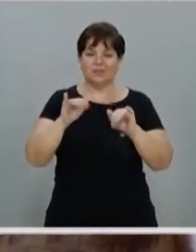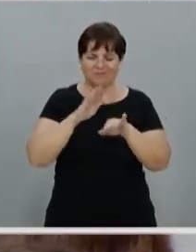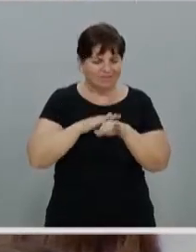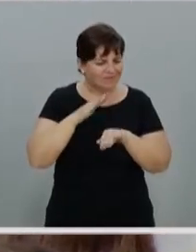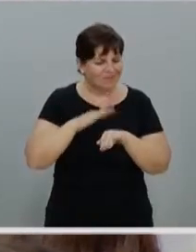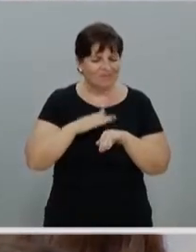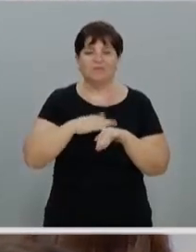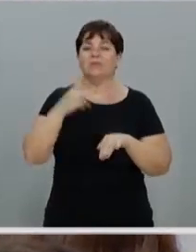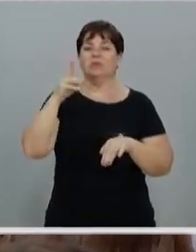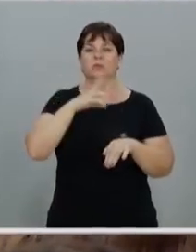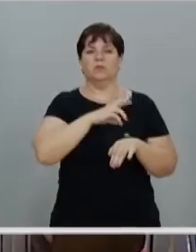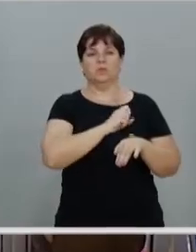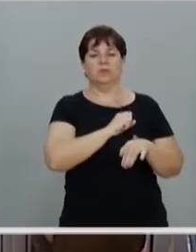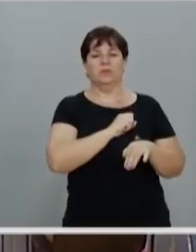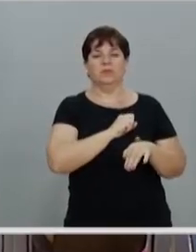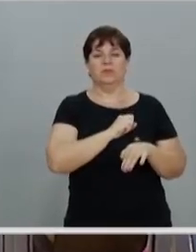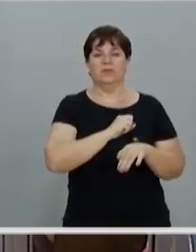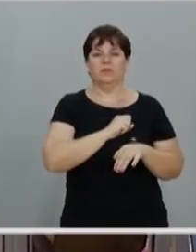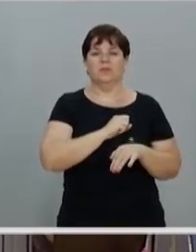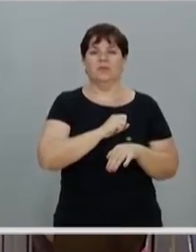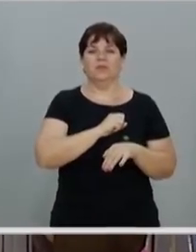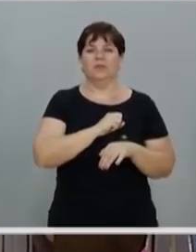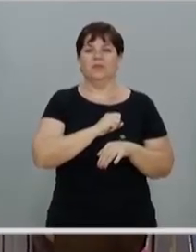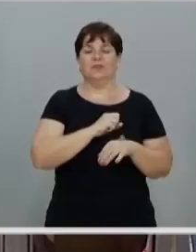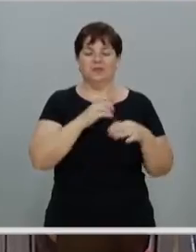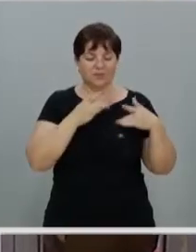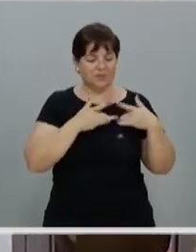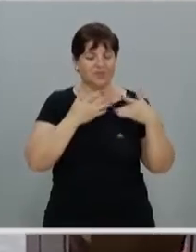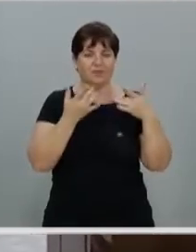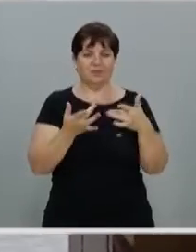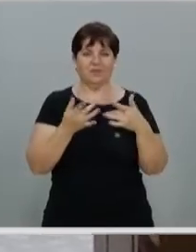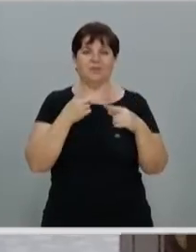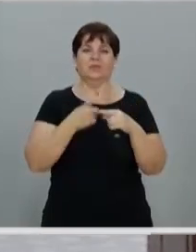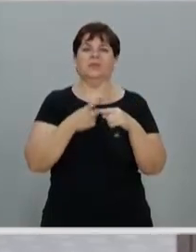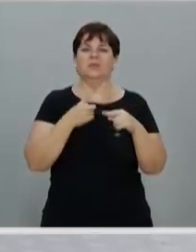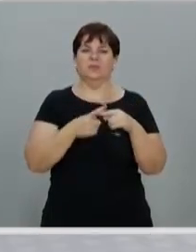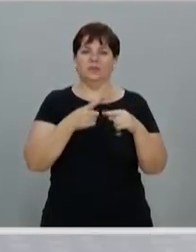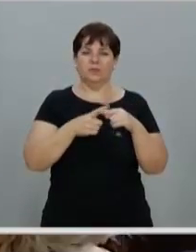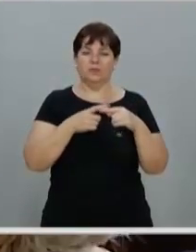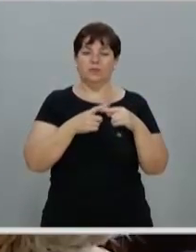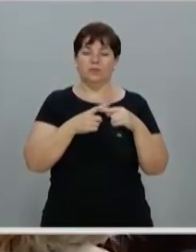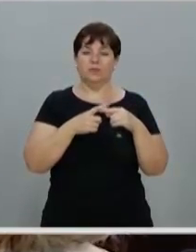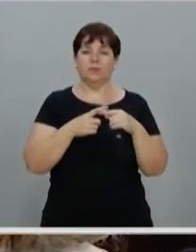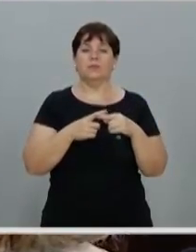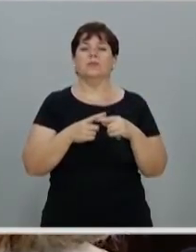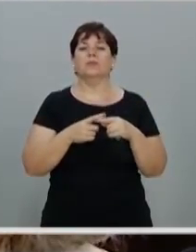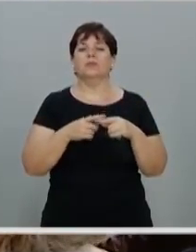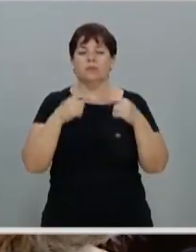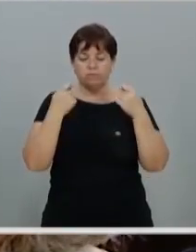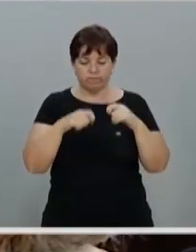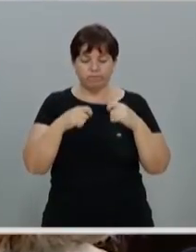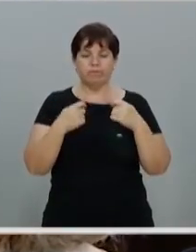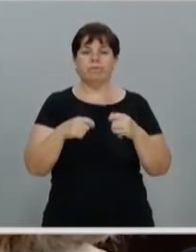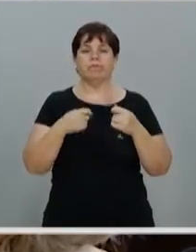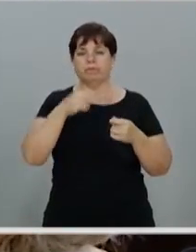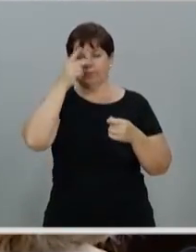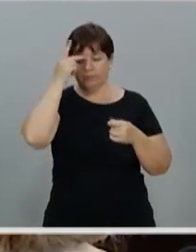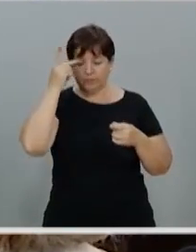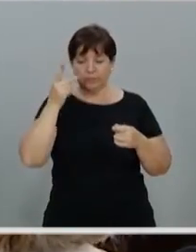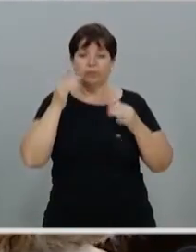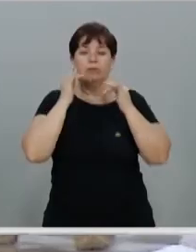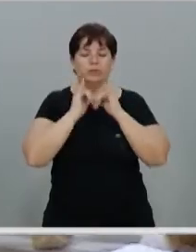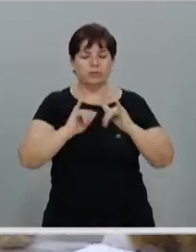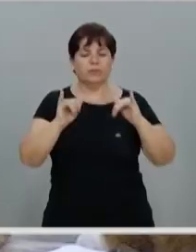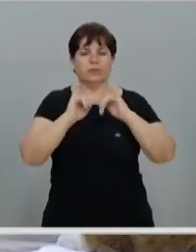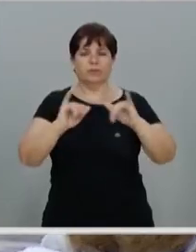Que é um reino de amor. E um reino de misericórdia. Porque a Mestre é grande e os operários são poucos. Não é tarefa dos